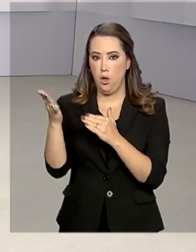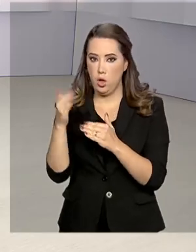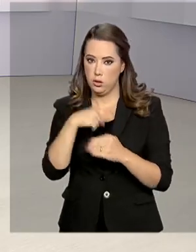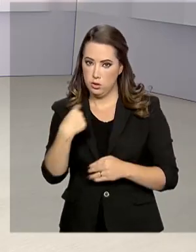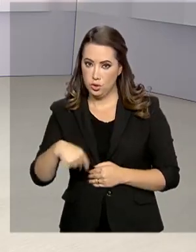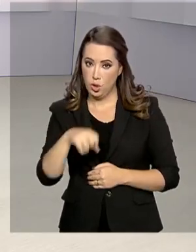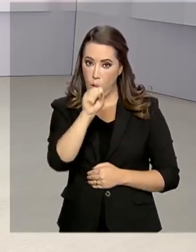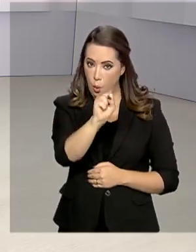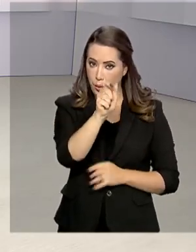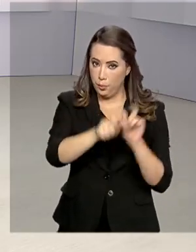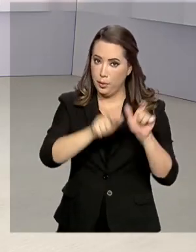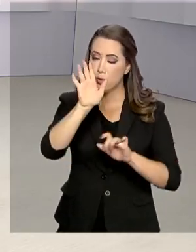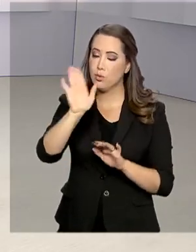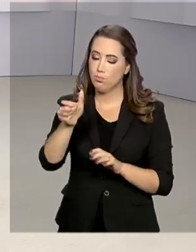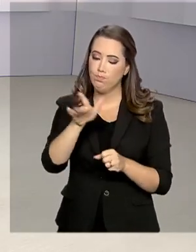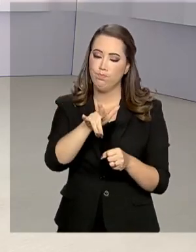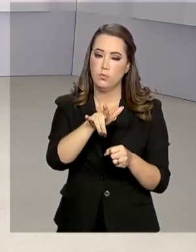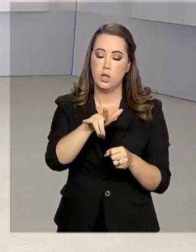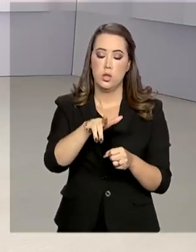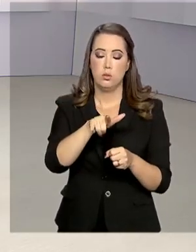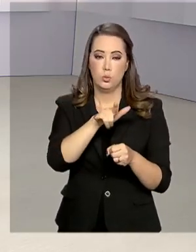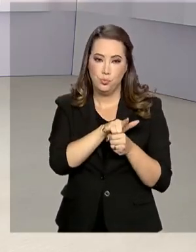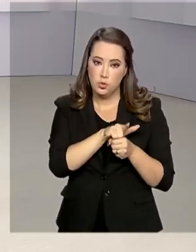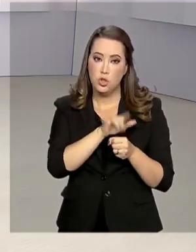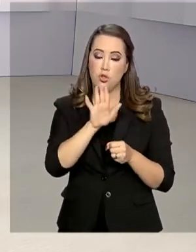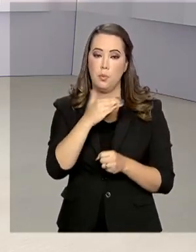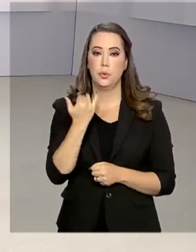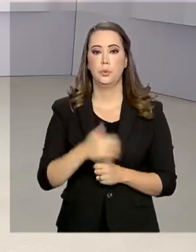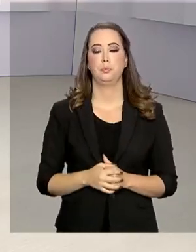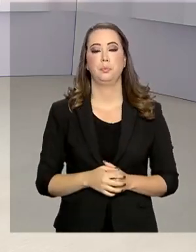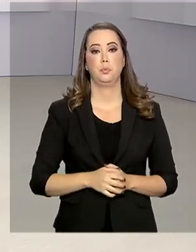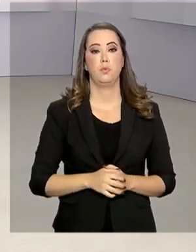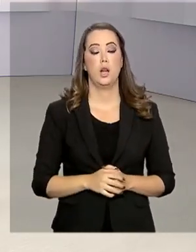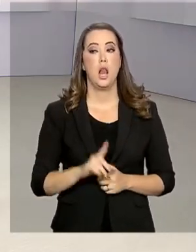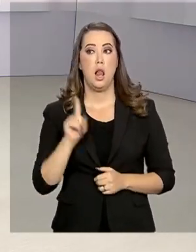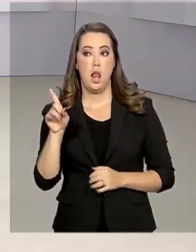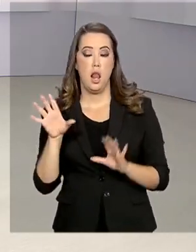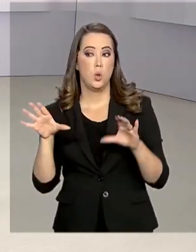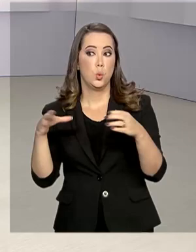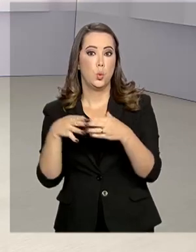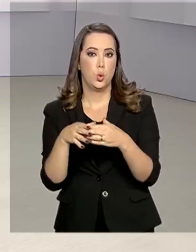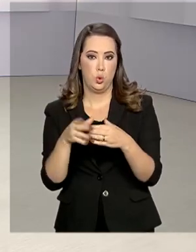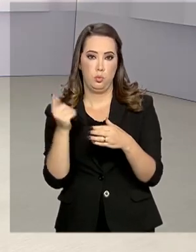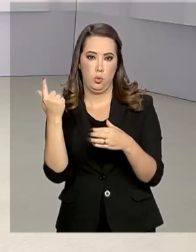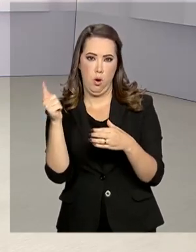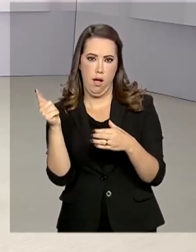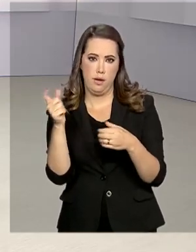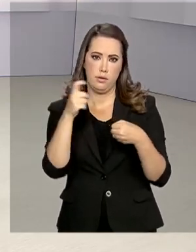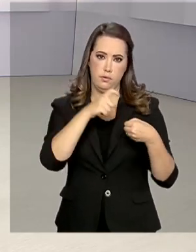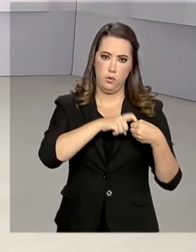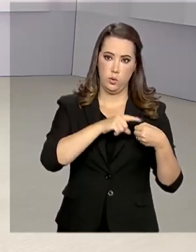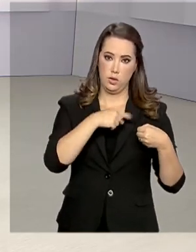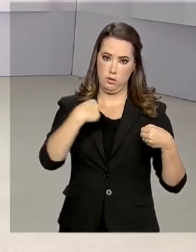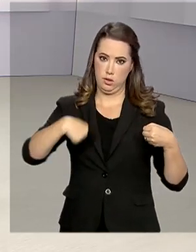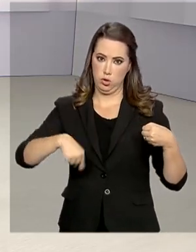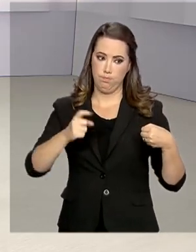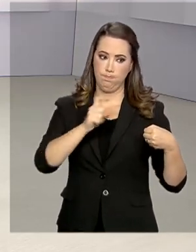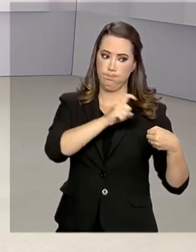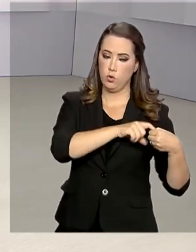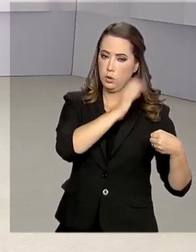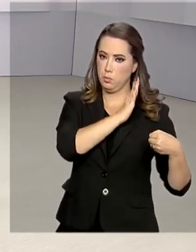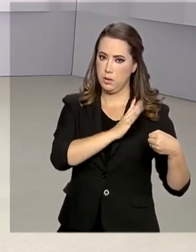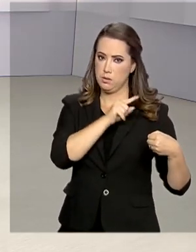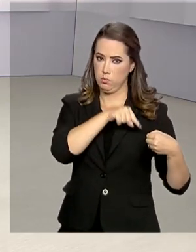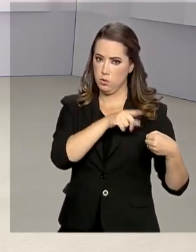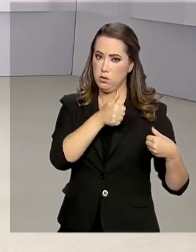sobre a Operação Regresso, todos os hóspedes em quarentena na base aérea de Anápolis permanecem sem sintomas e continuam passando